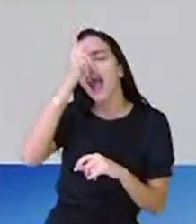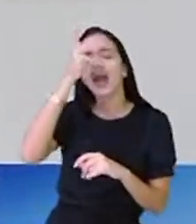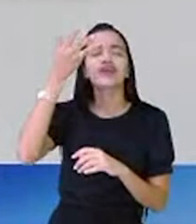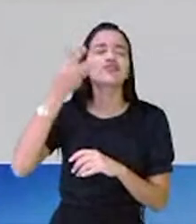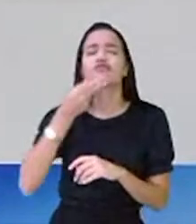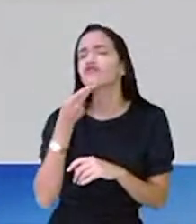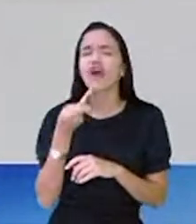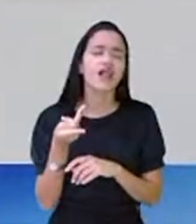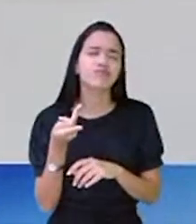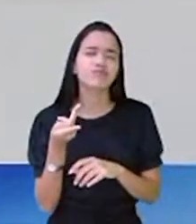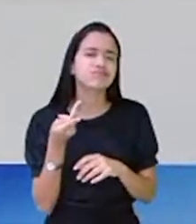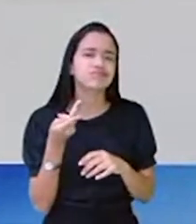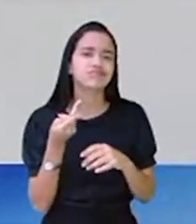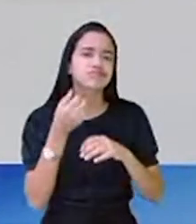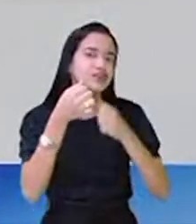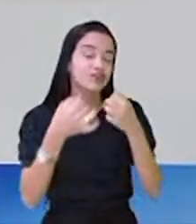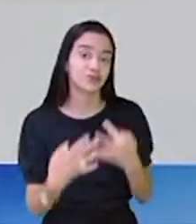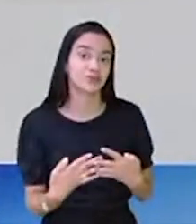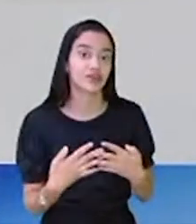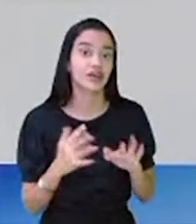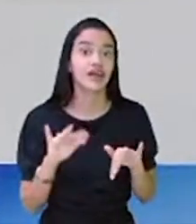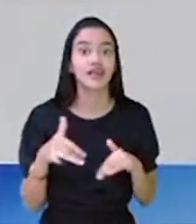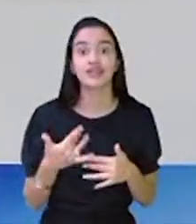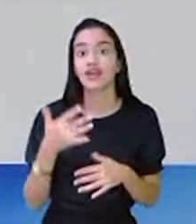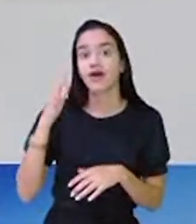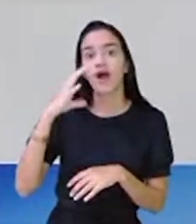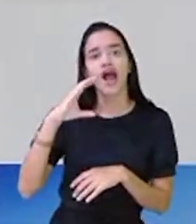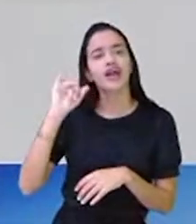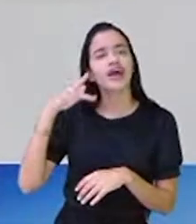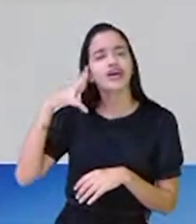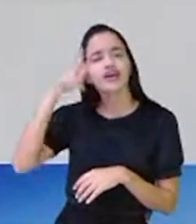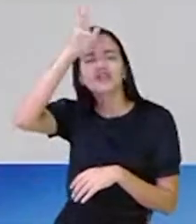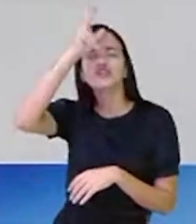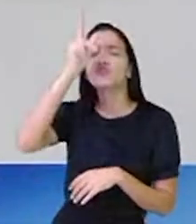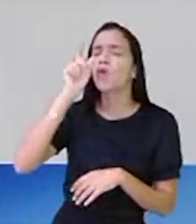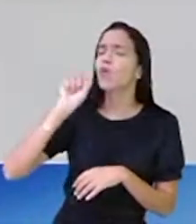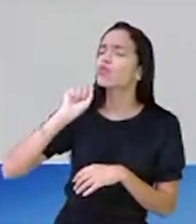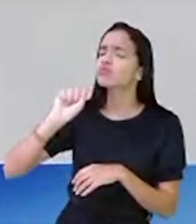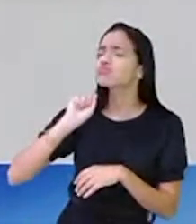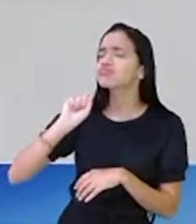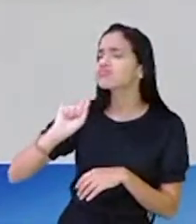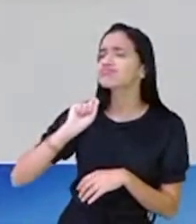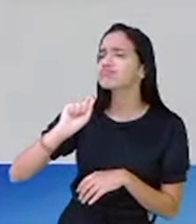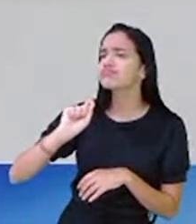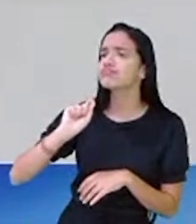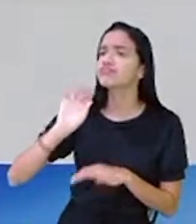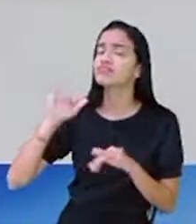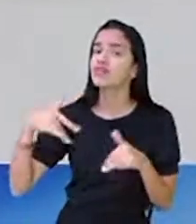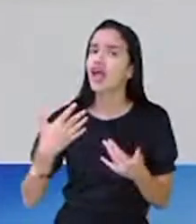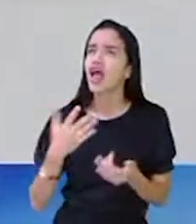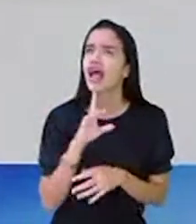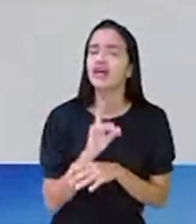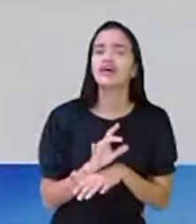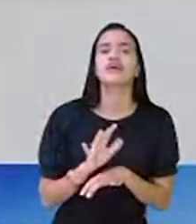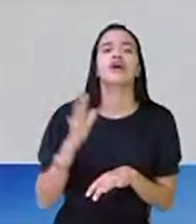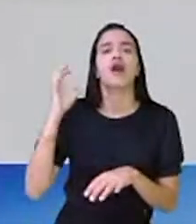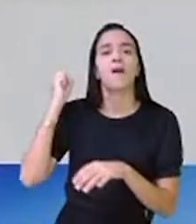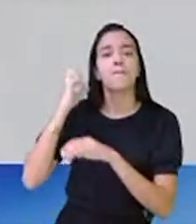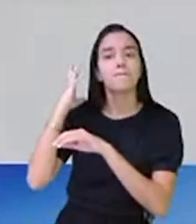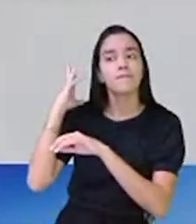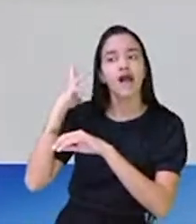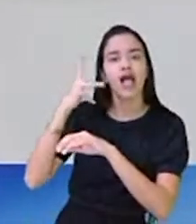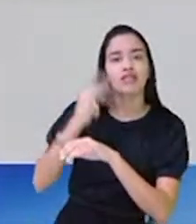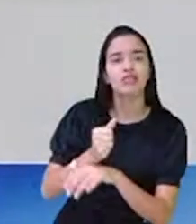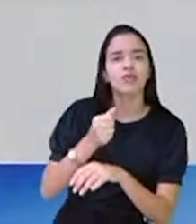com essa mensagem, hein? Carijó, o que será que você quis dizer com isso, Carijó? Deus ajuda